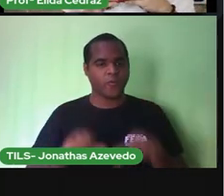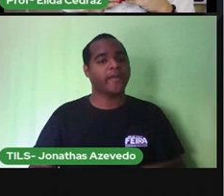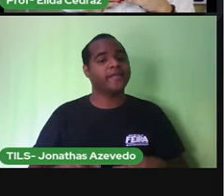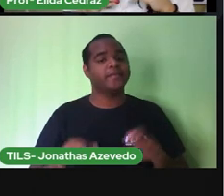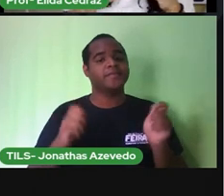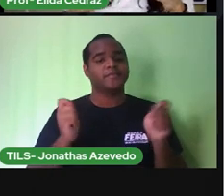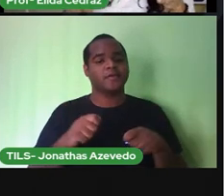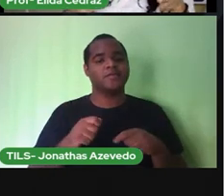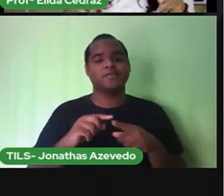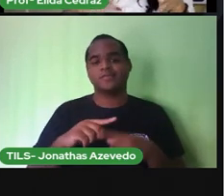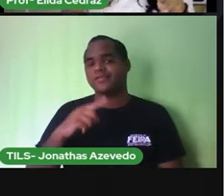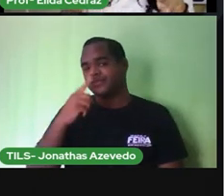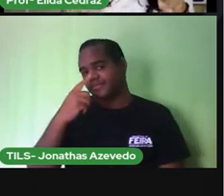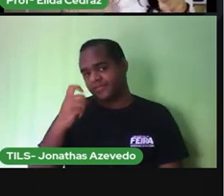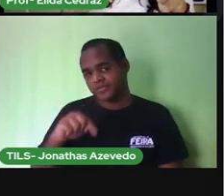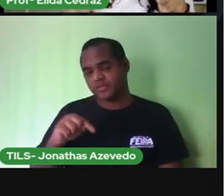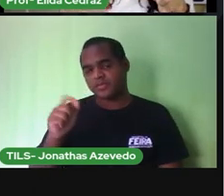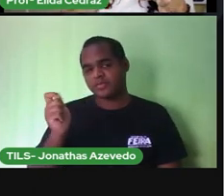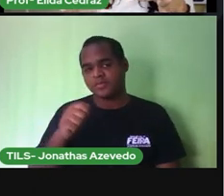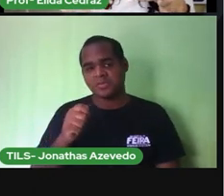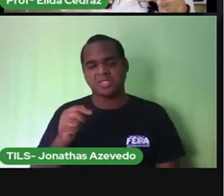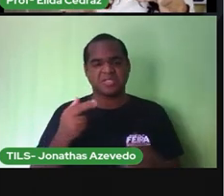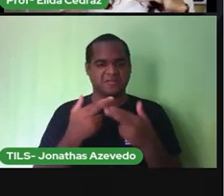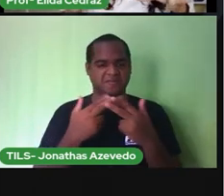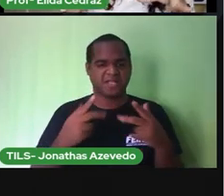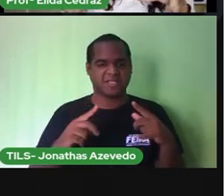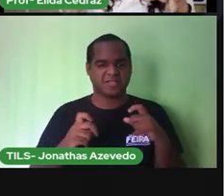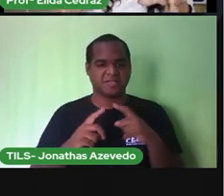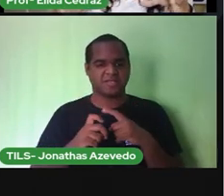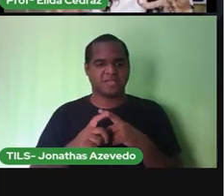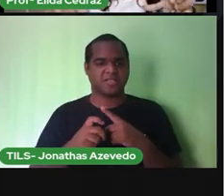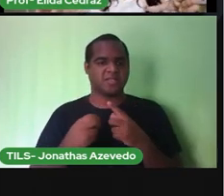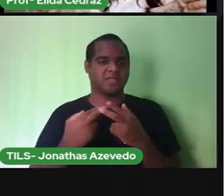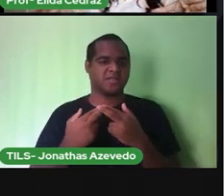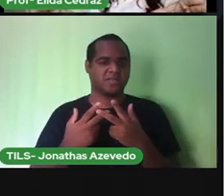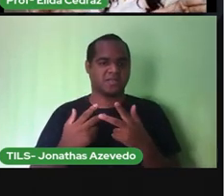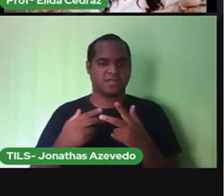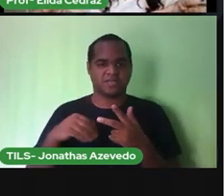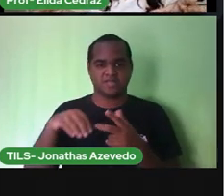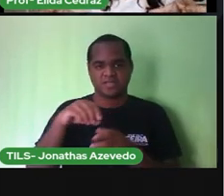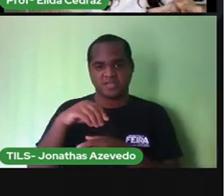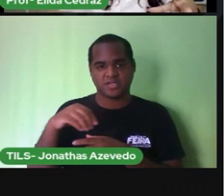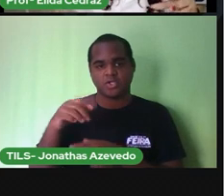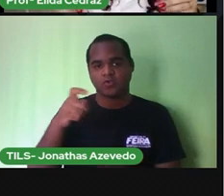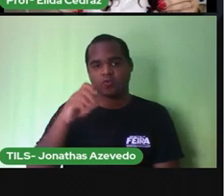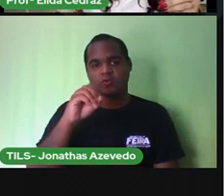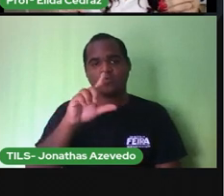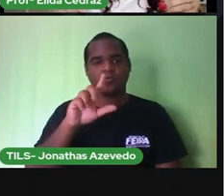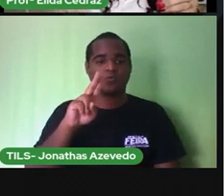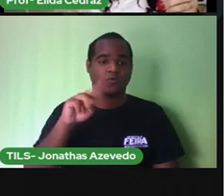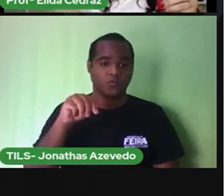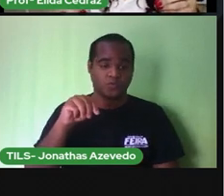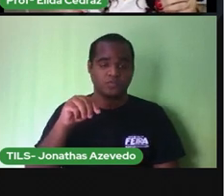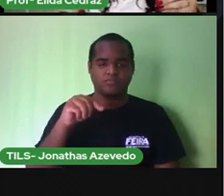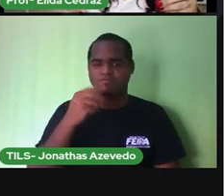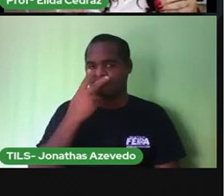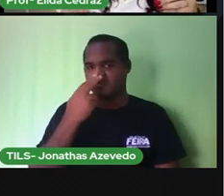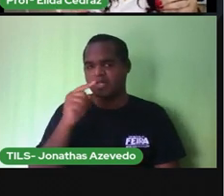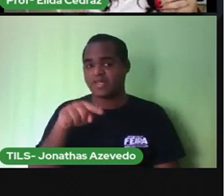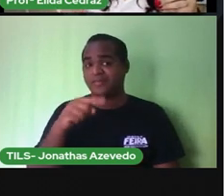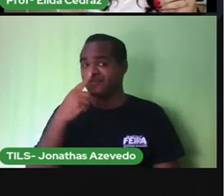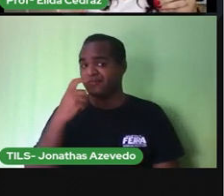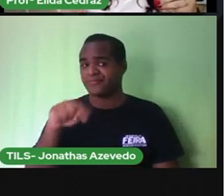ele produz muitos micro-organismos e produz um líquido chamado chorume aquele líquido é